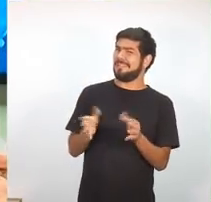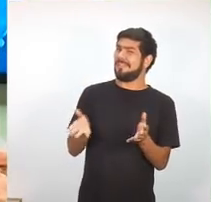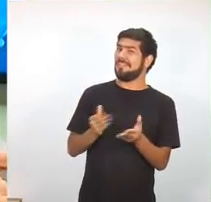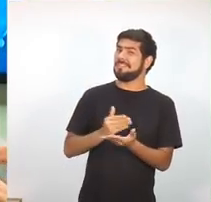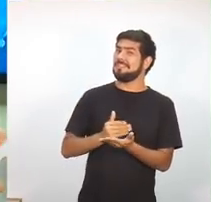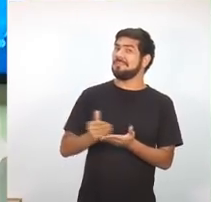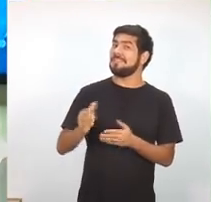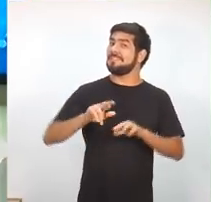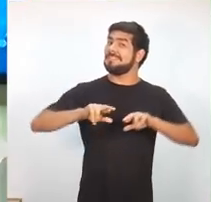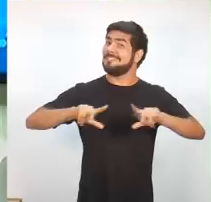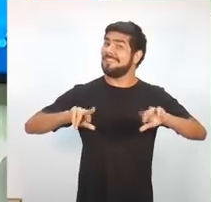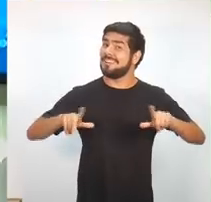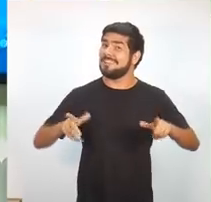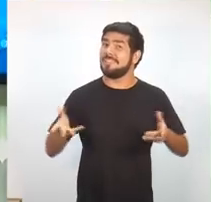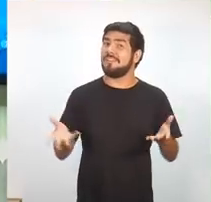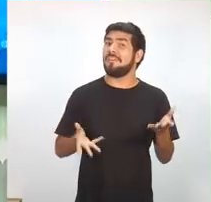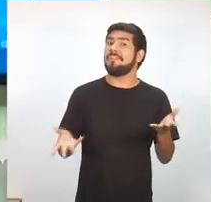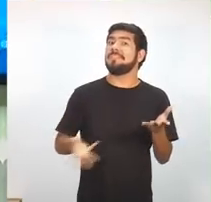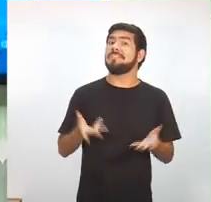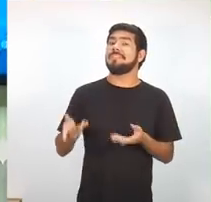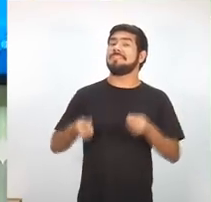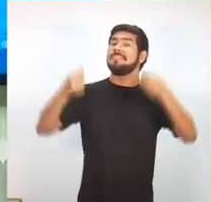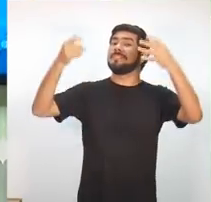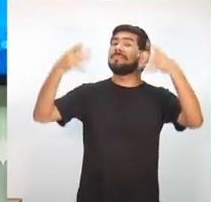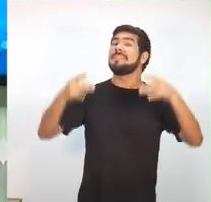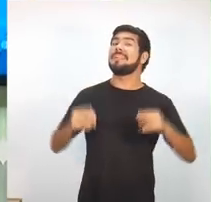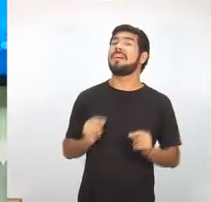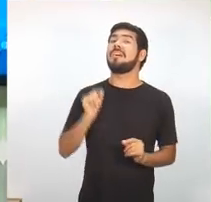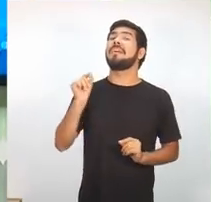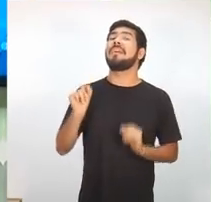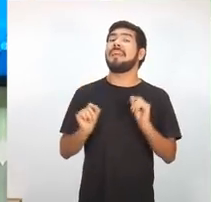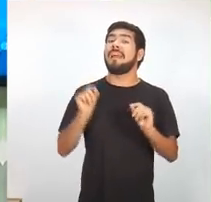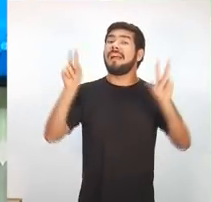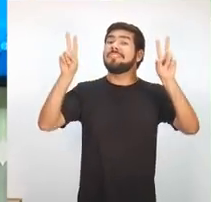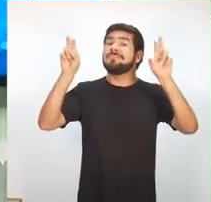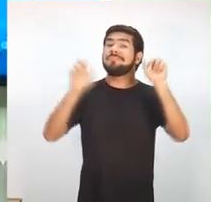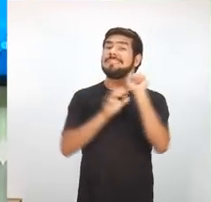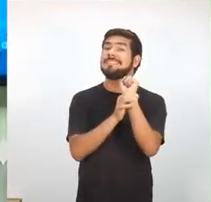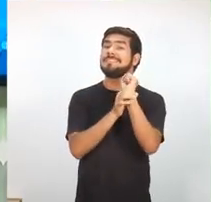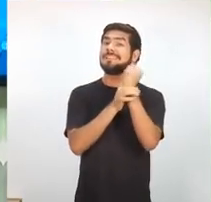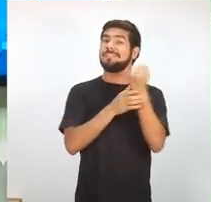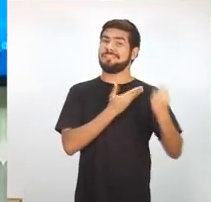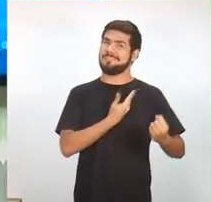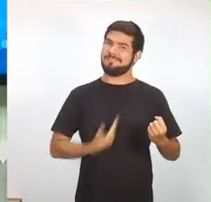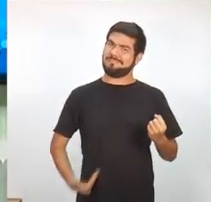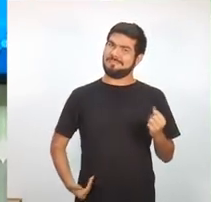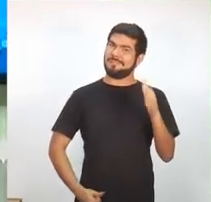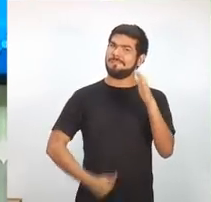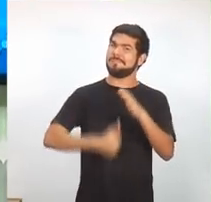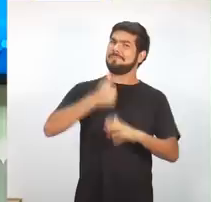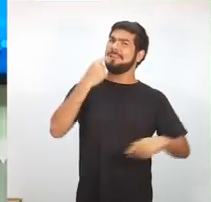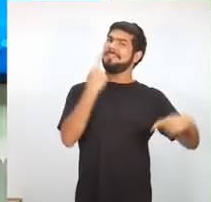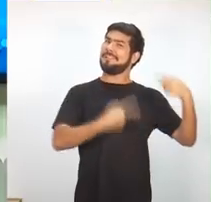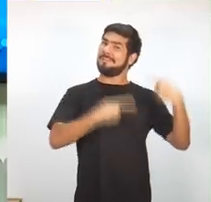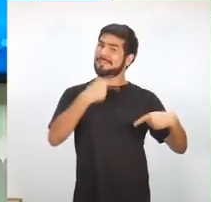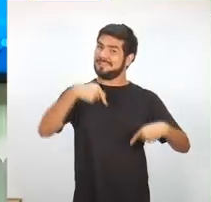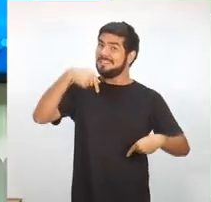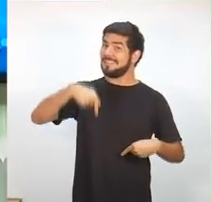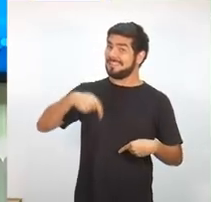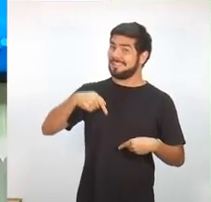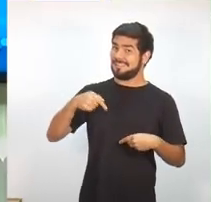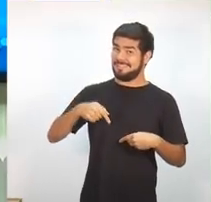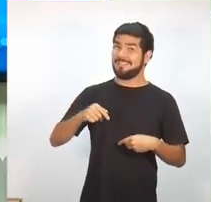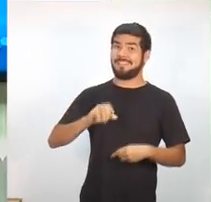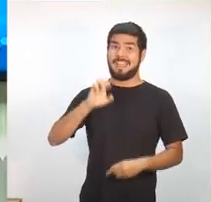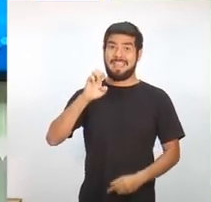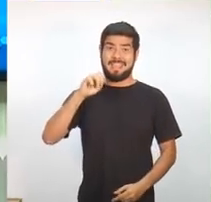diferente. Hoje a gente vai falar com você sobre segurança pública, é o primeiro debate da TV em Tempo nas